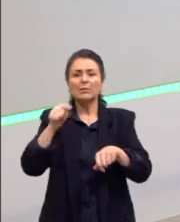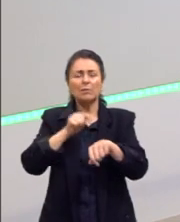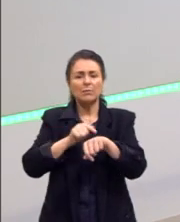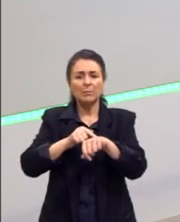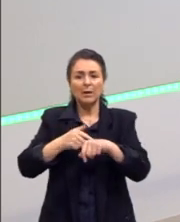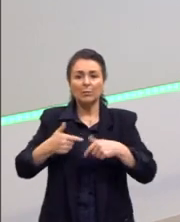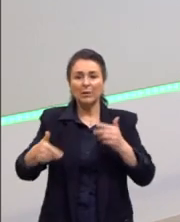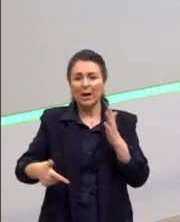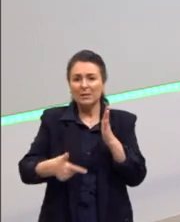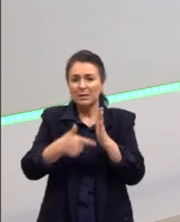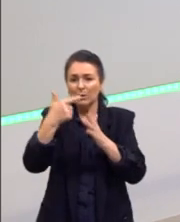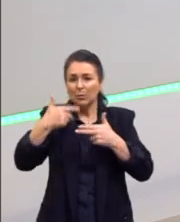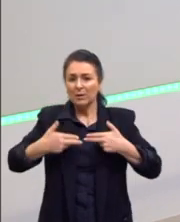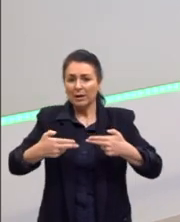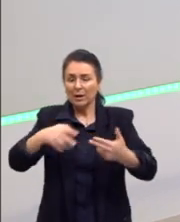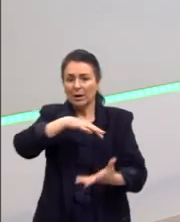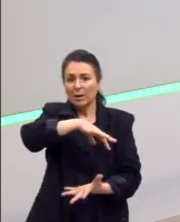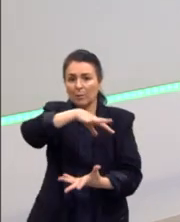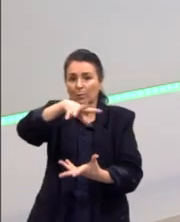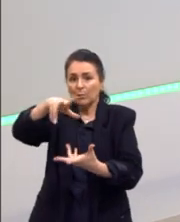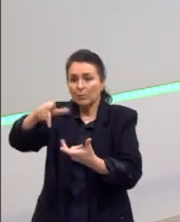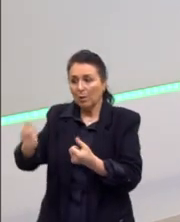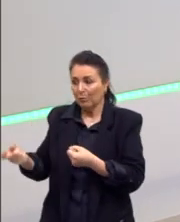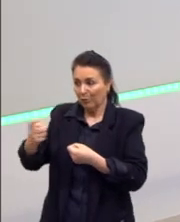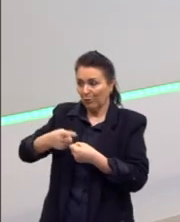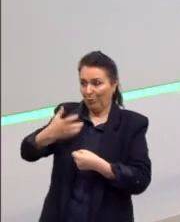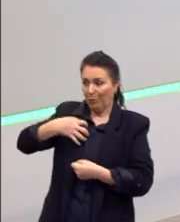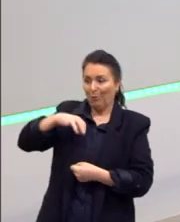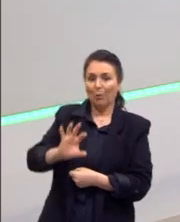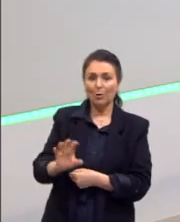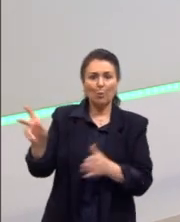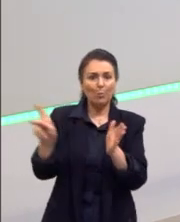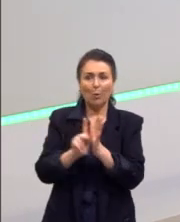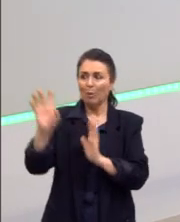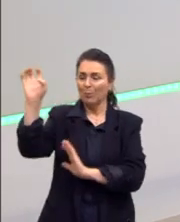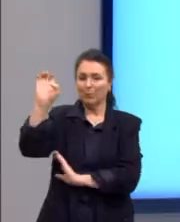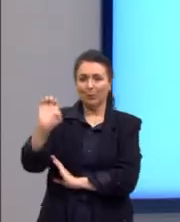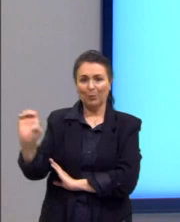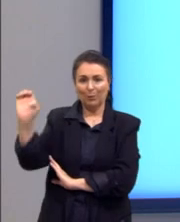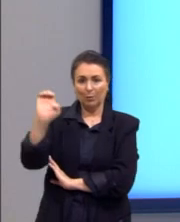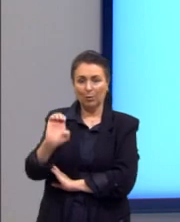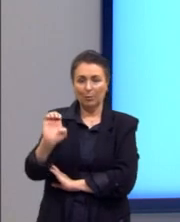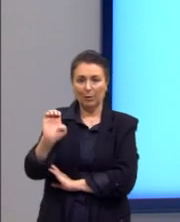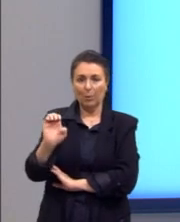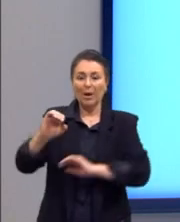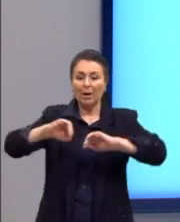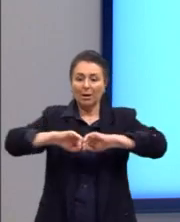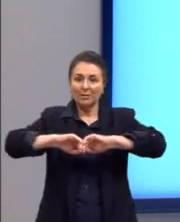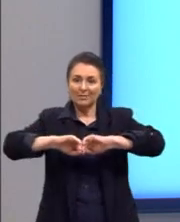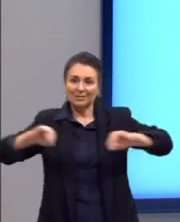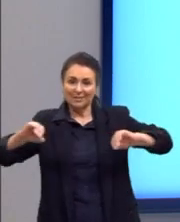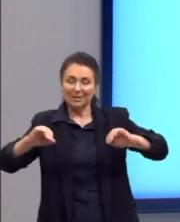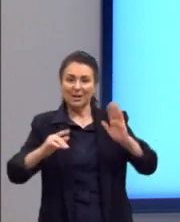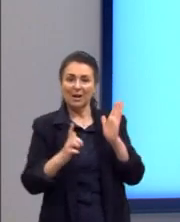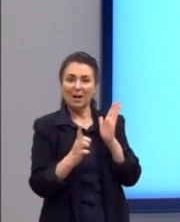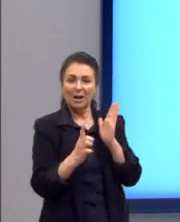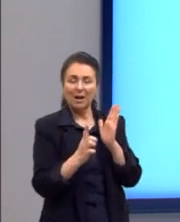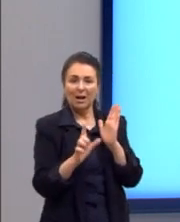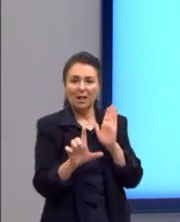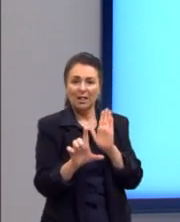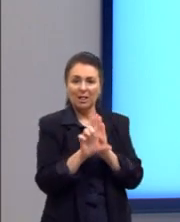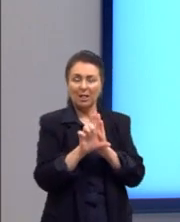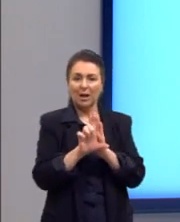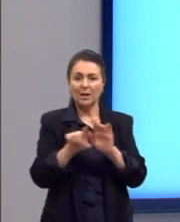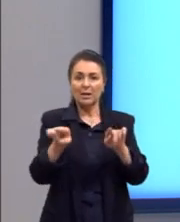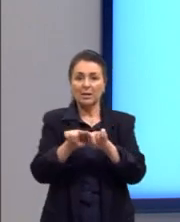tipo de violência se voltou para os próprios europeus. O apartheid, essas leis de segregação racial e o racismo são